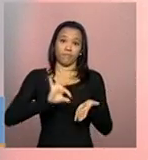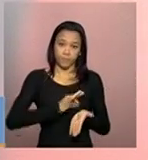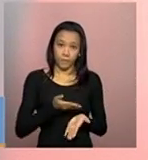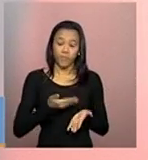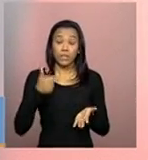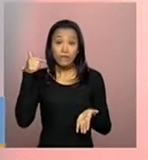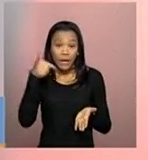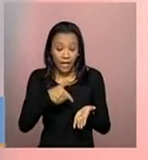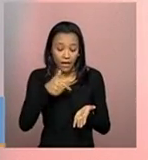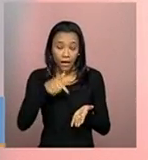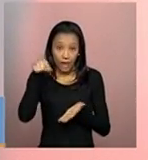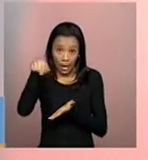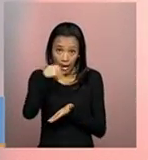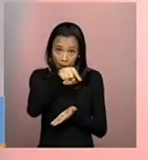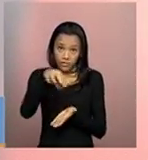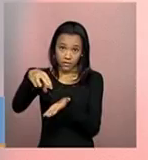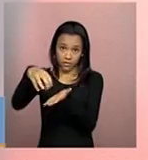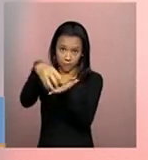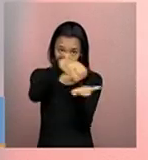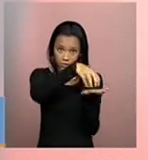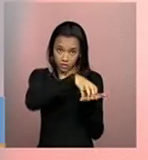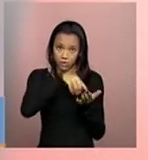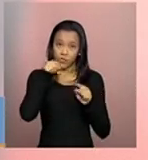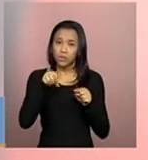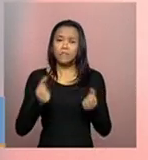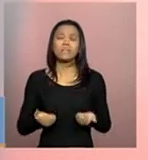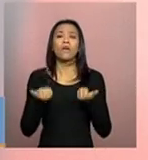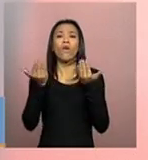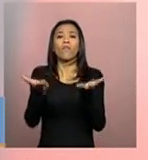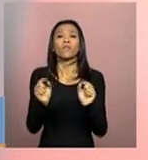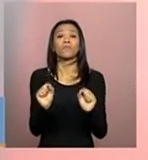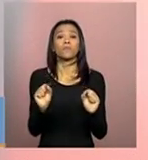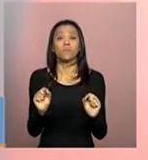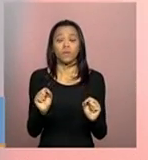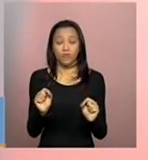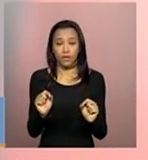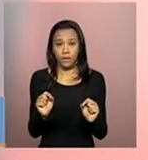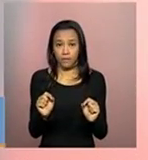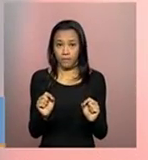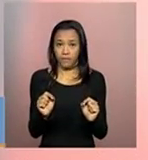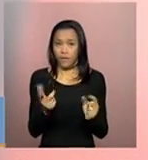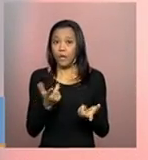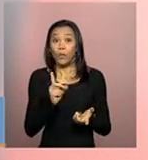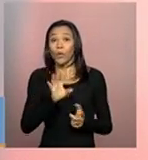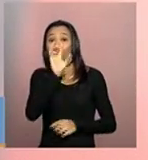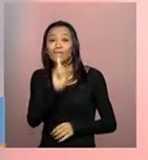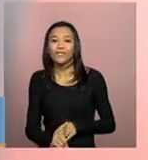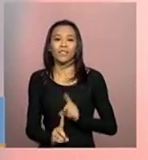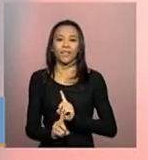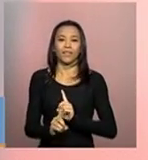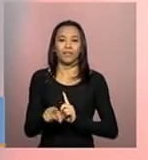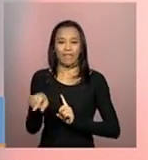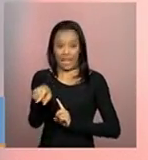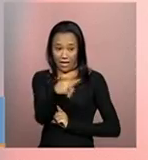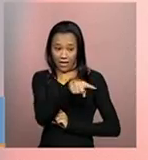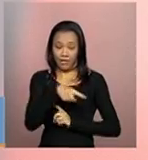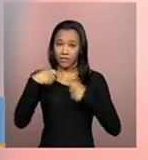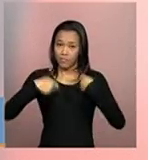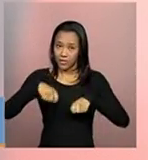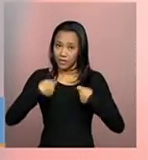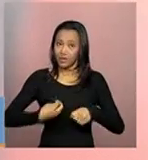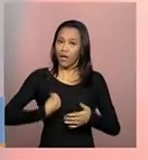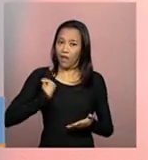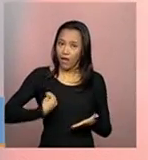entidade ou essa oferta de entidade, vamos dizer assim, a necessidade, não é nem o direito, né Vivi, mas a necessidade de estar no